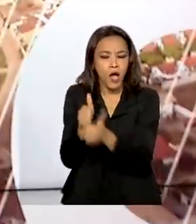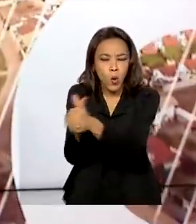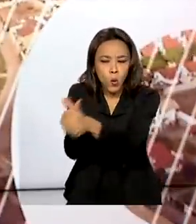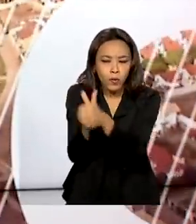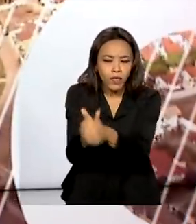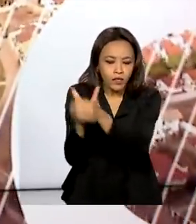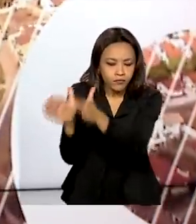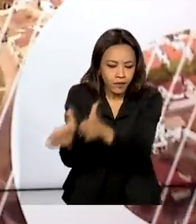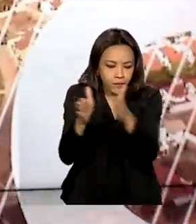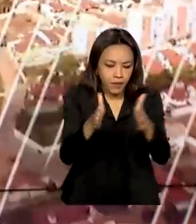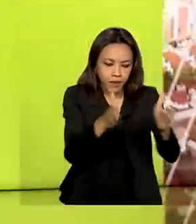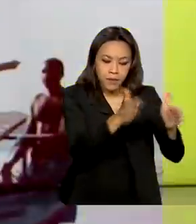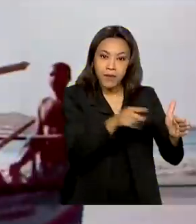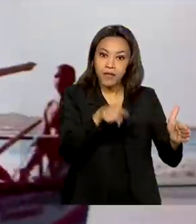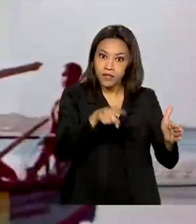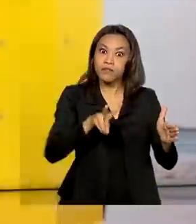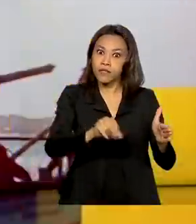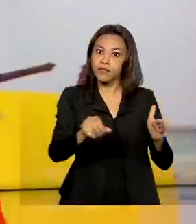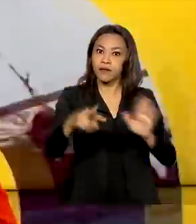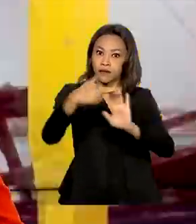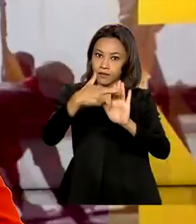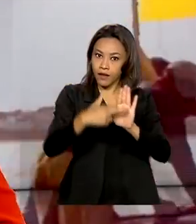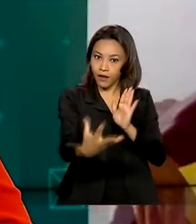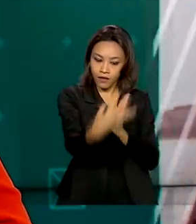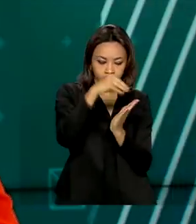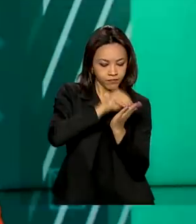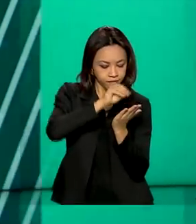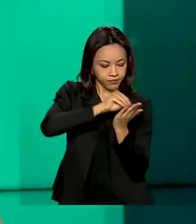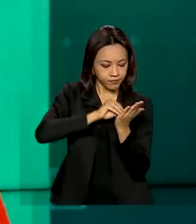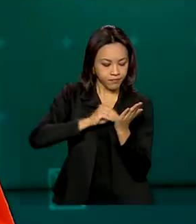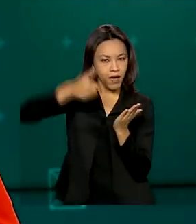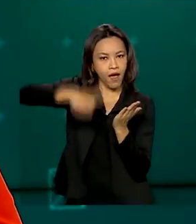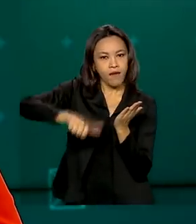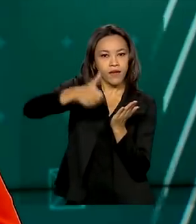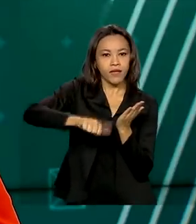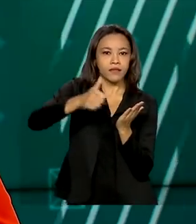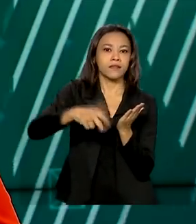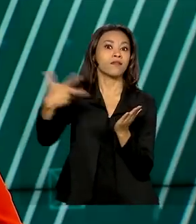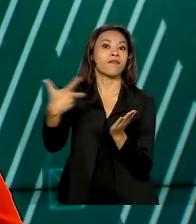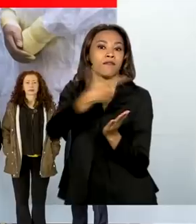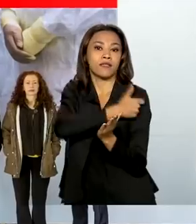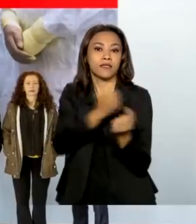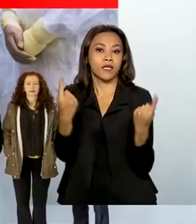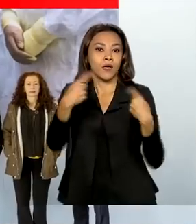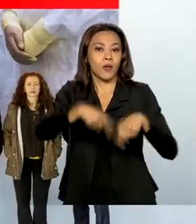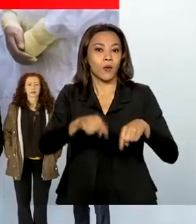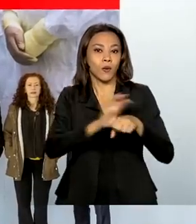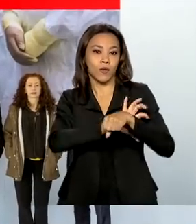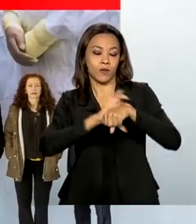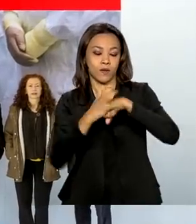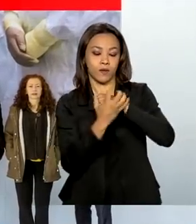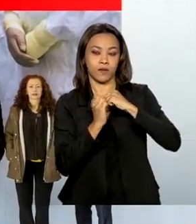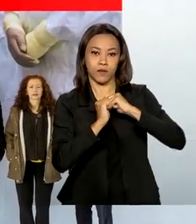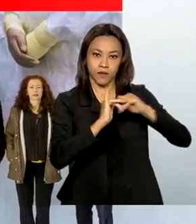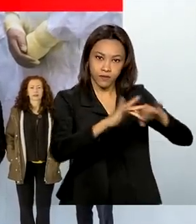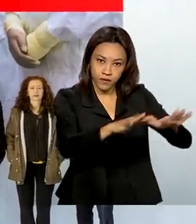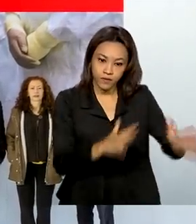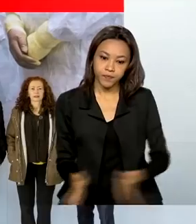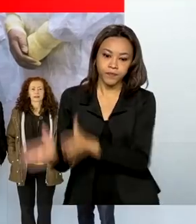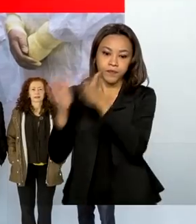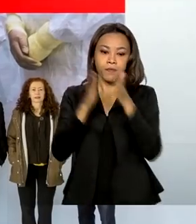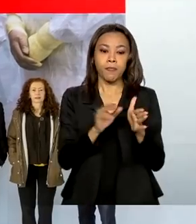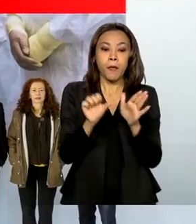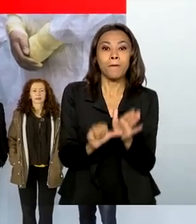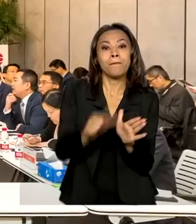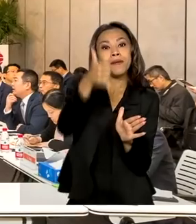processos que vão servir de requisitos na avaliação da vacina contra o coronavírus. No primeiro dia da visita